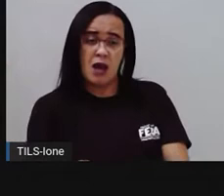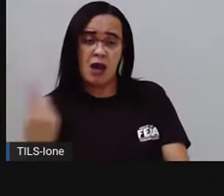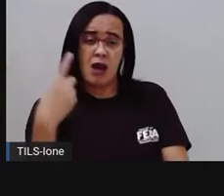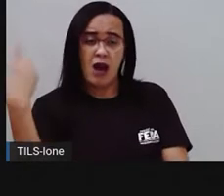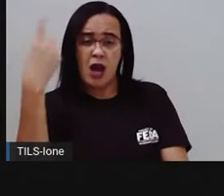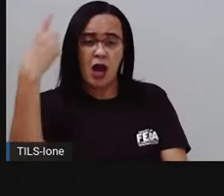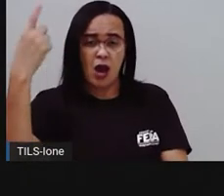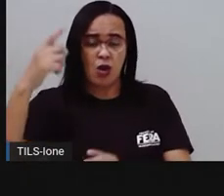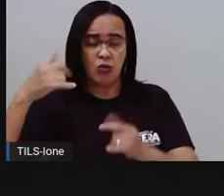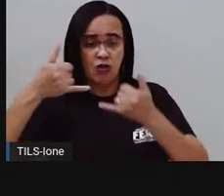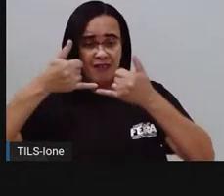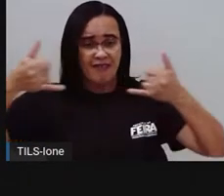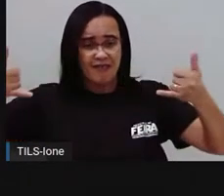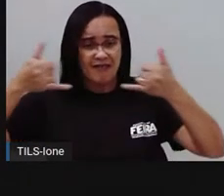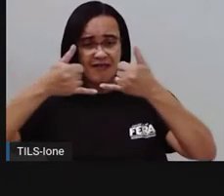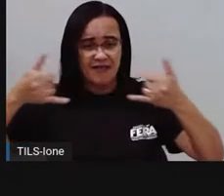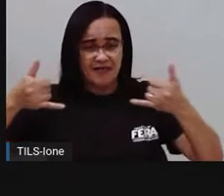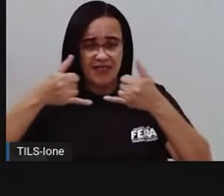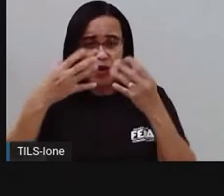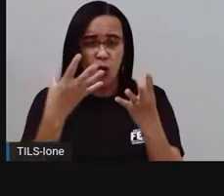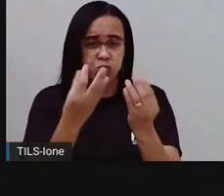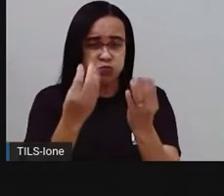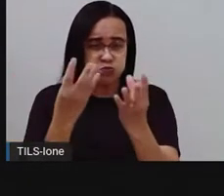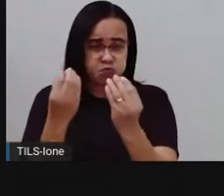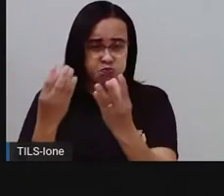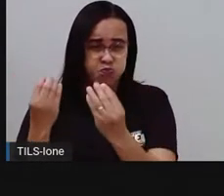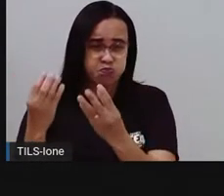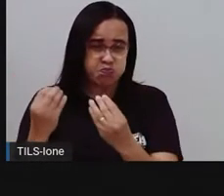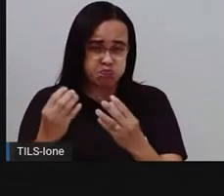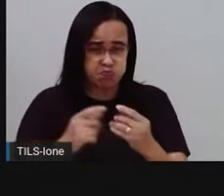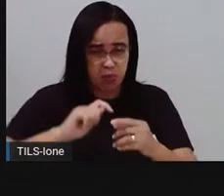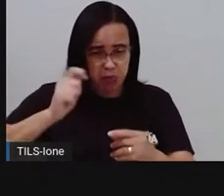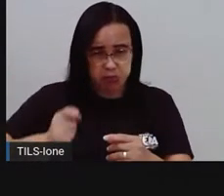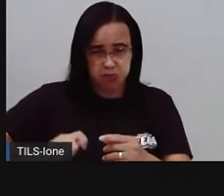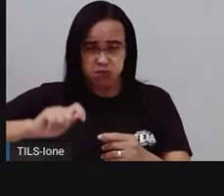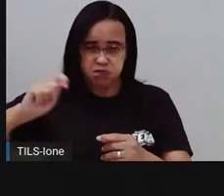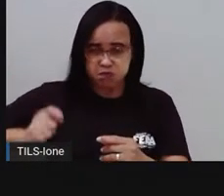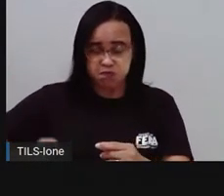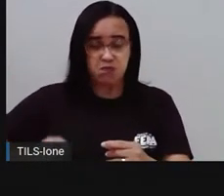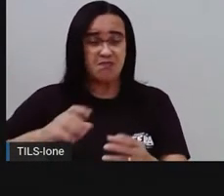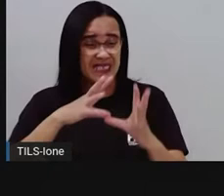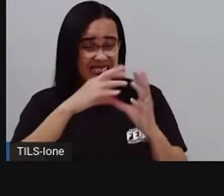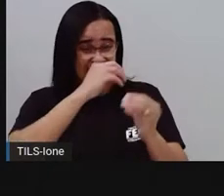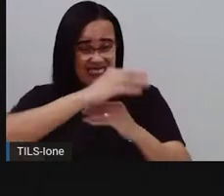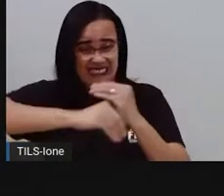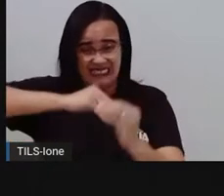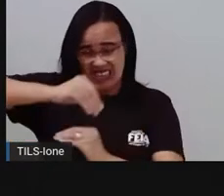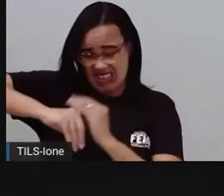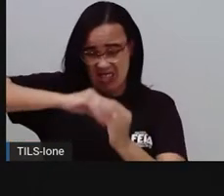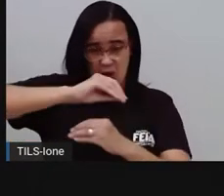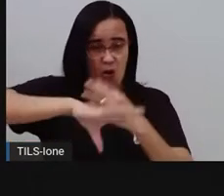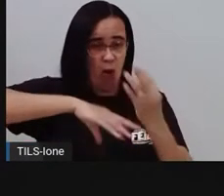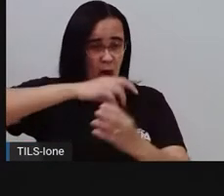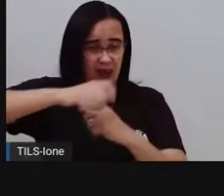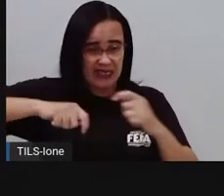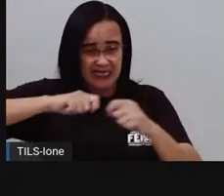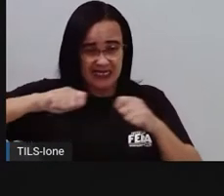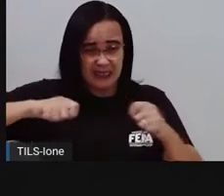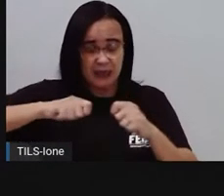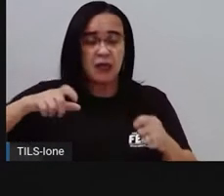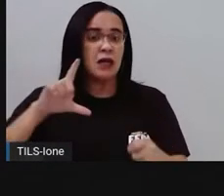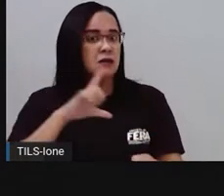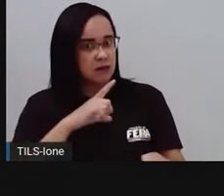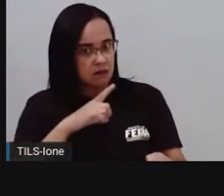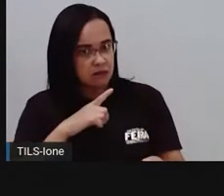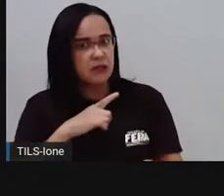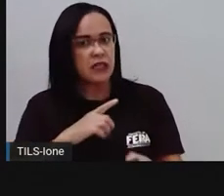sempre cheios de fiapos, que são os restos de papagaio, das pipas. Você sabe o que é papagaio? Tem